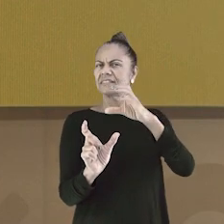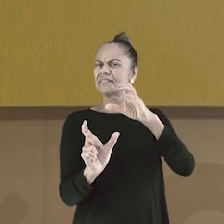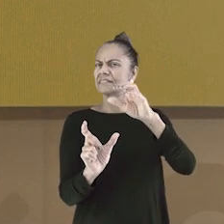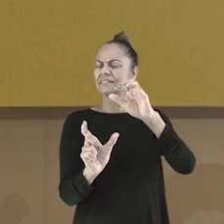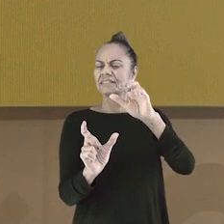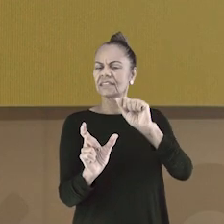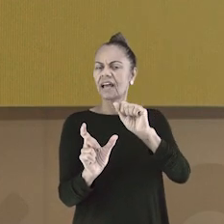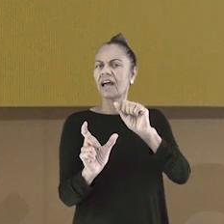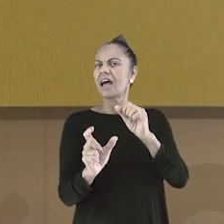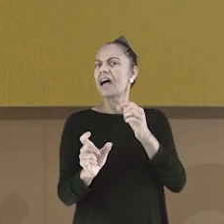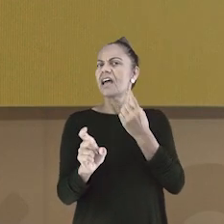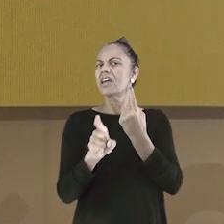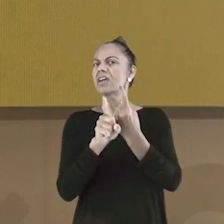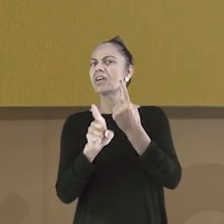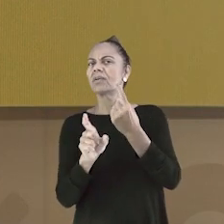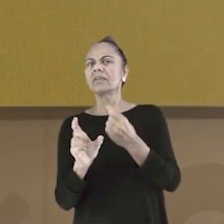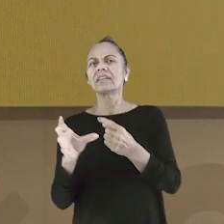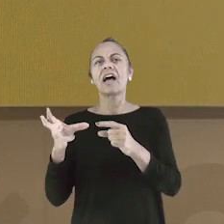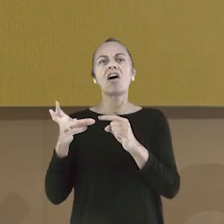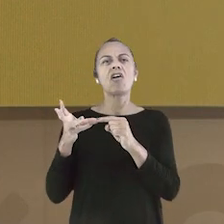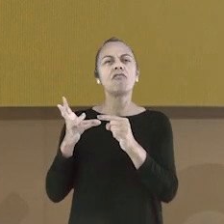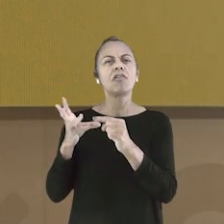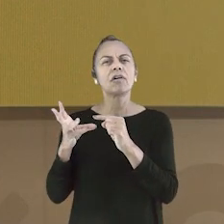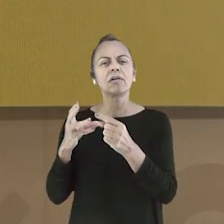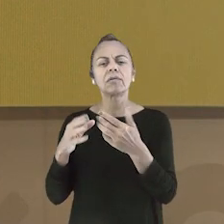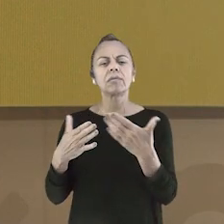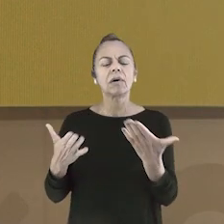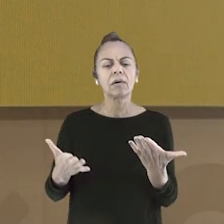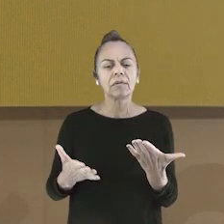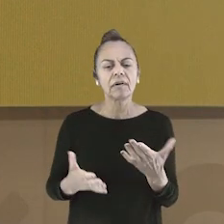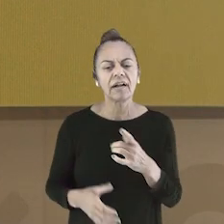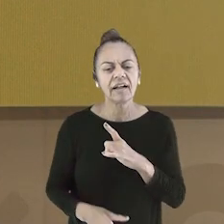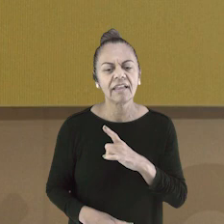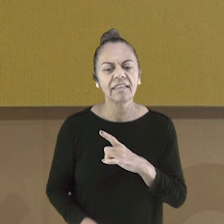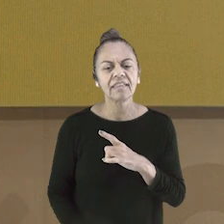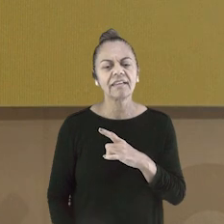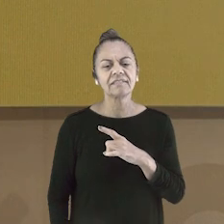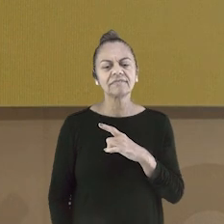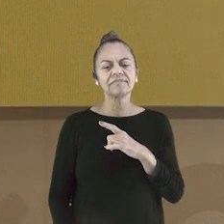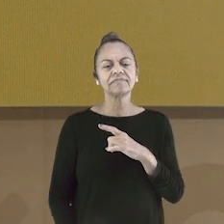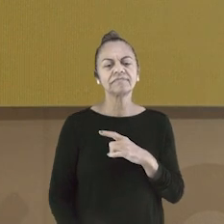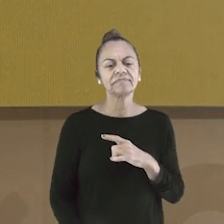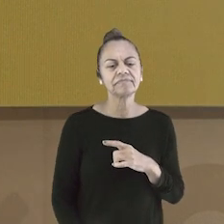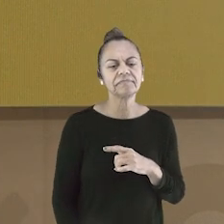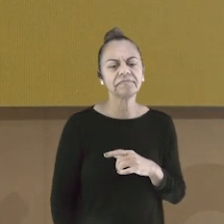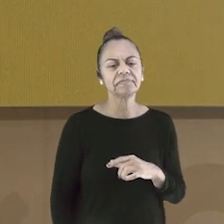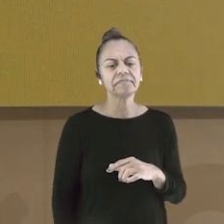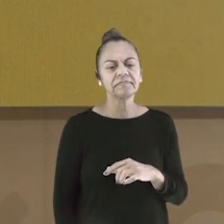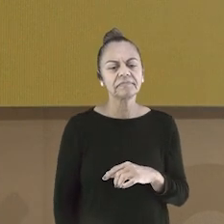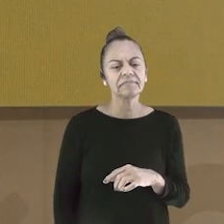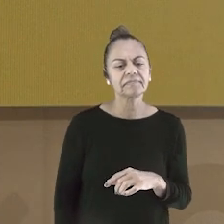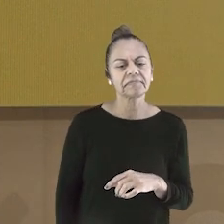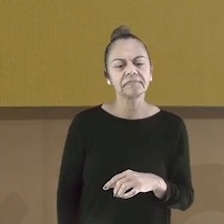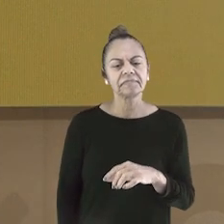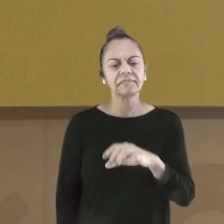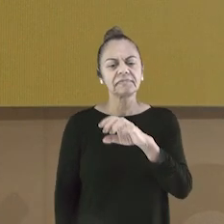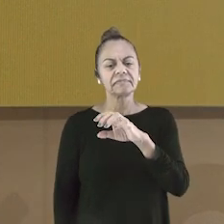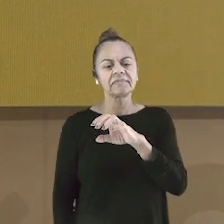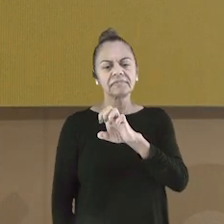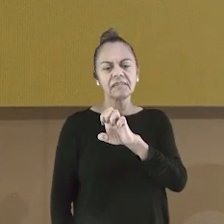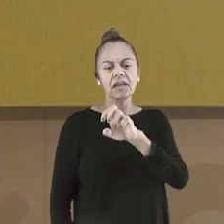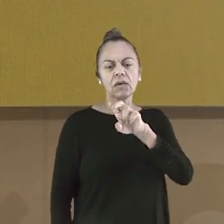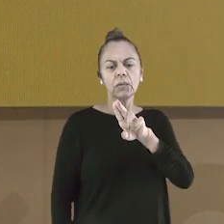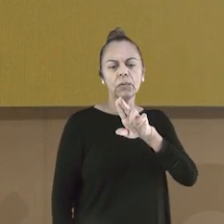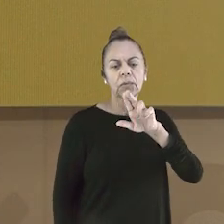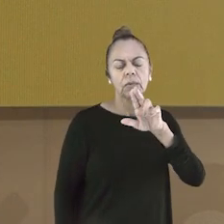A. Já na palavra use, nós temos U e E. E na palavra botas, nós